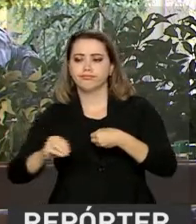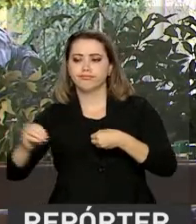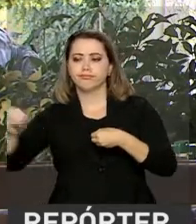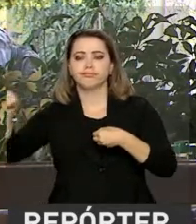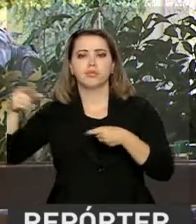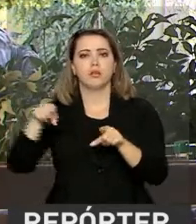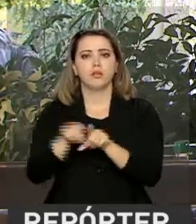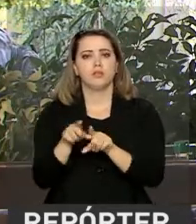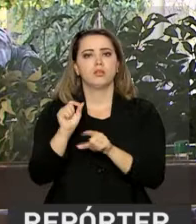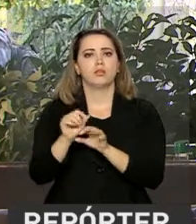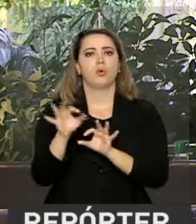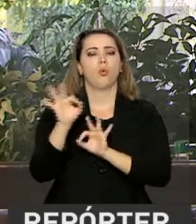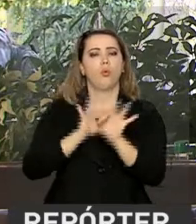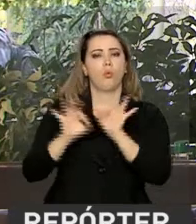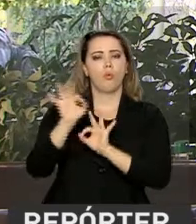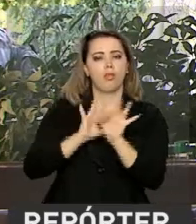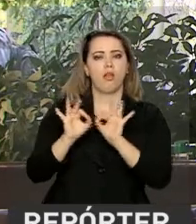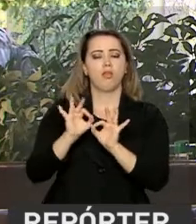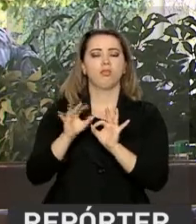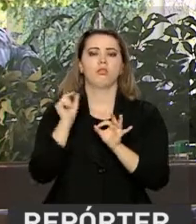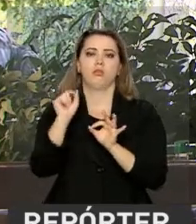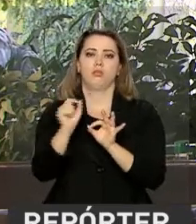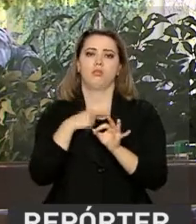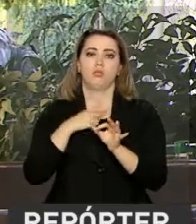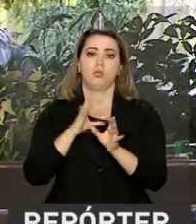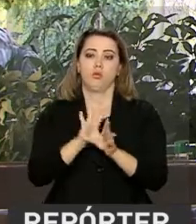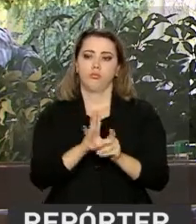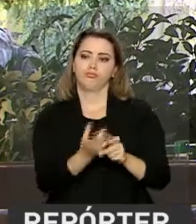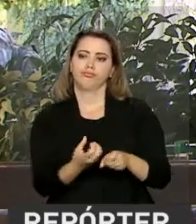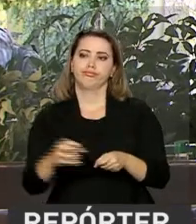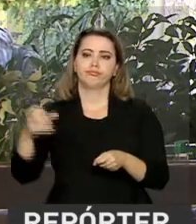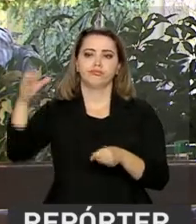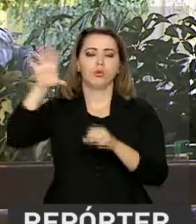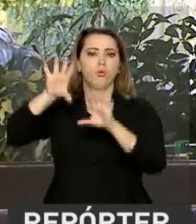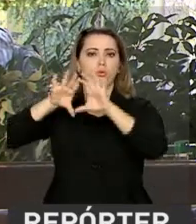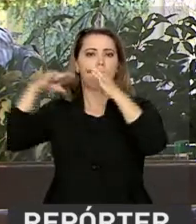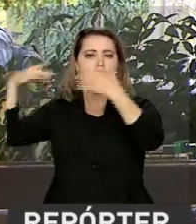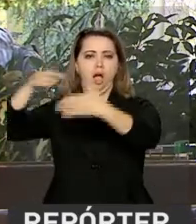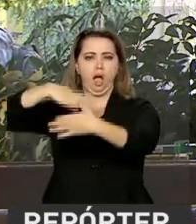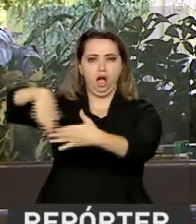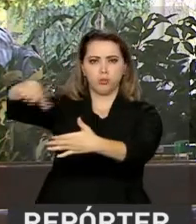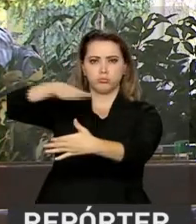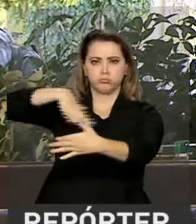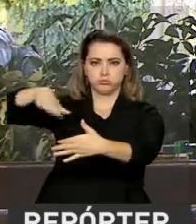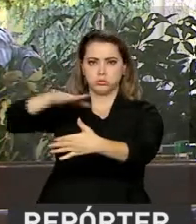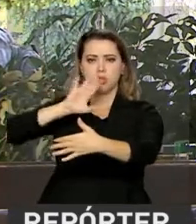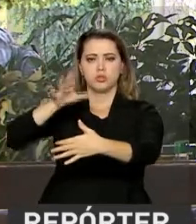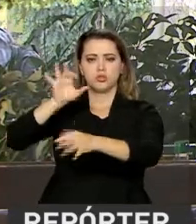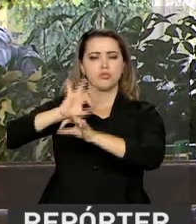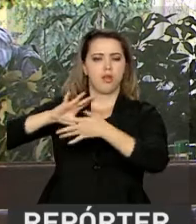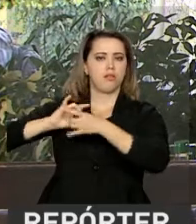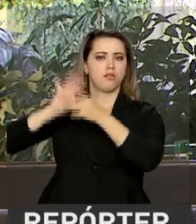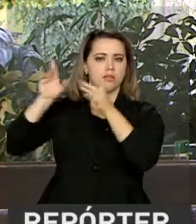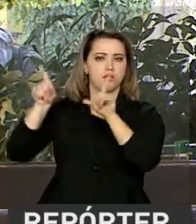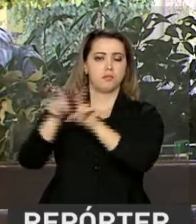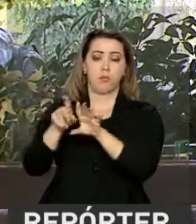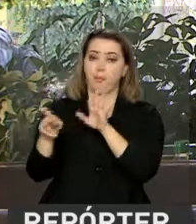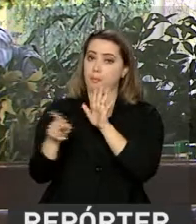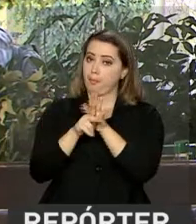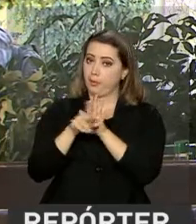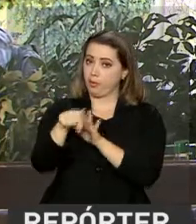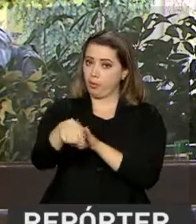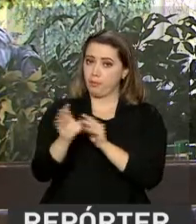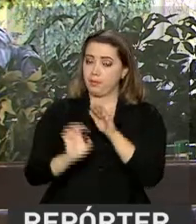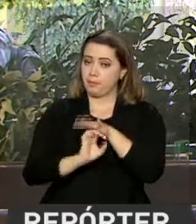também com uma medida de tratamento, aí para umas caixas d'água, tudo já organizado, já liberado pela própria Caespa.